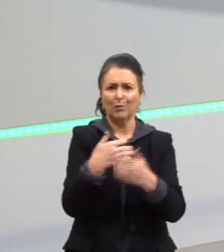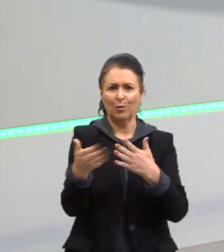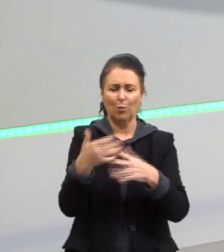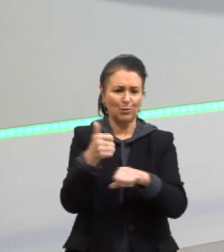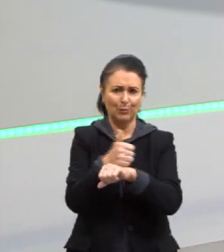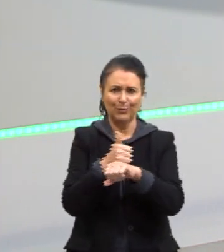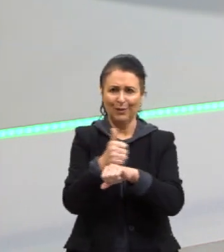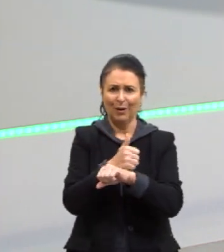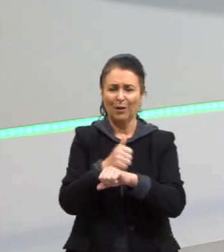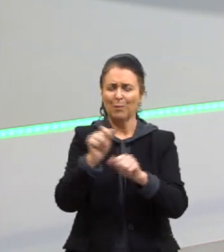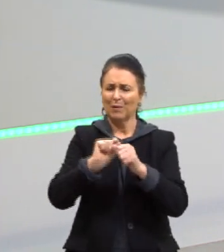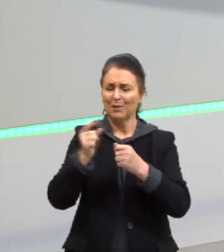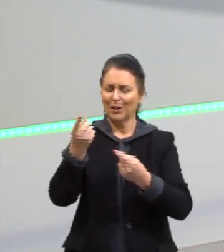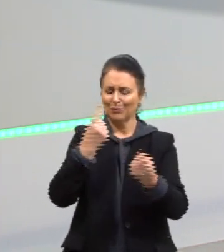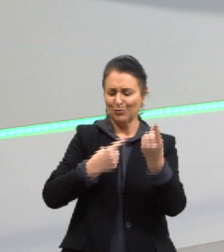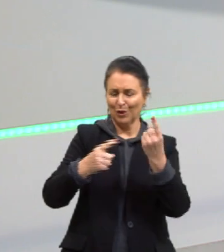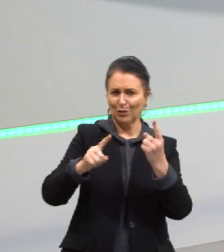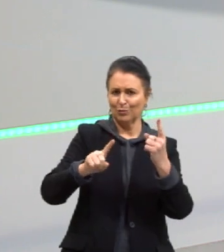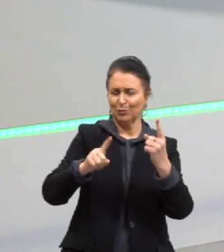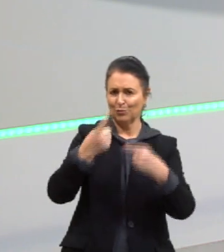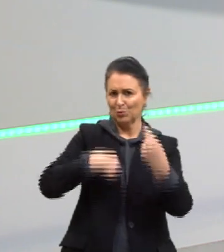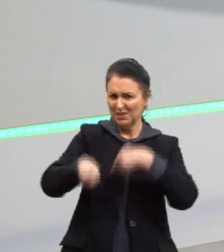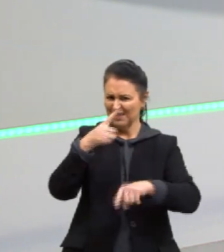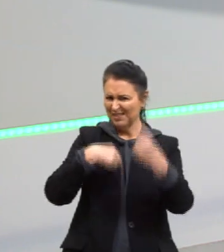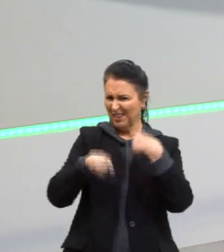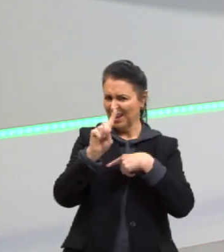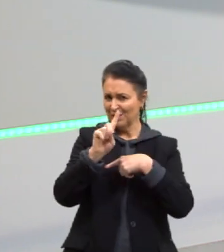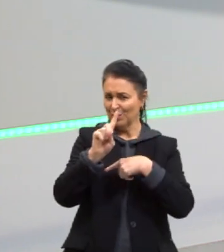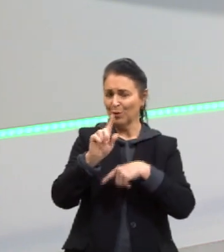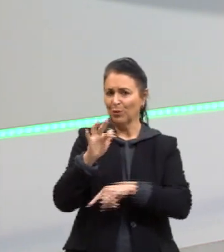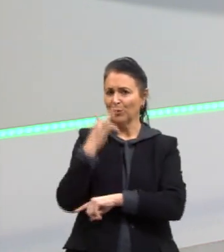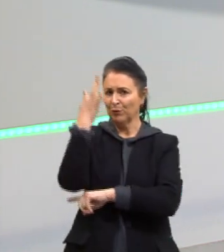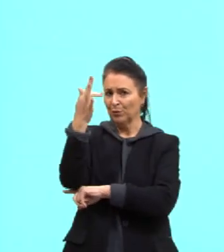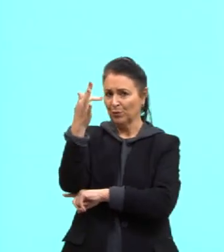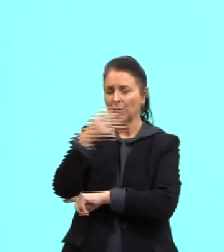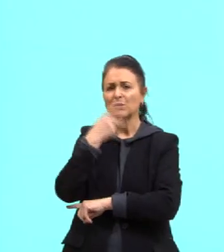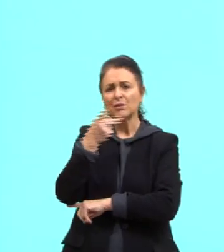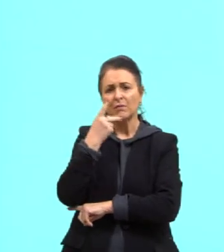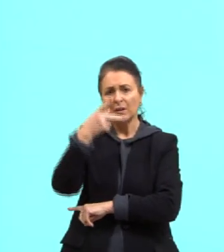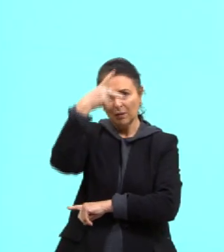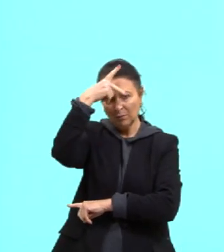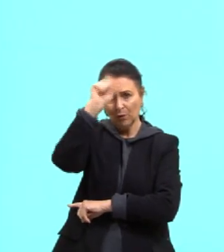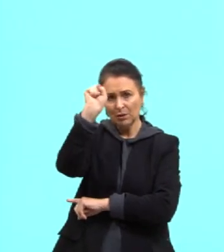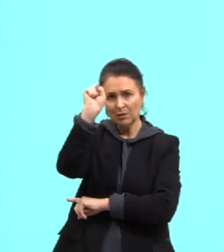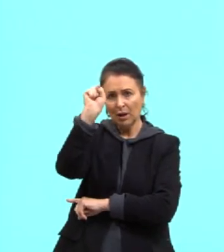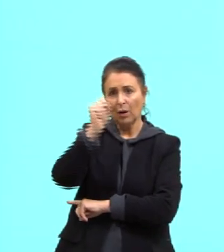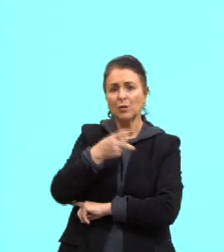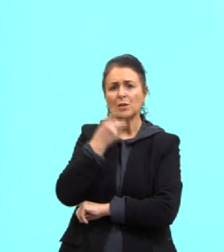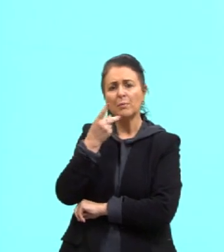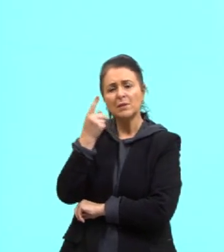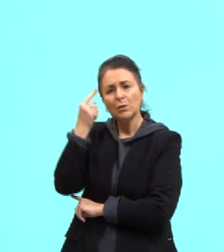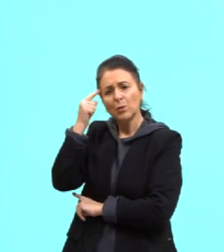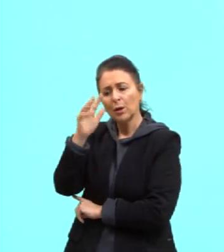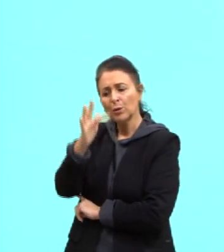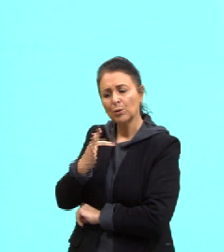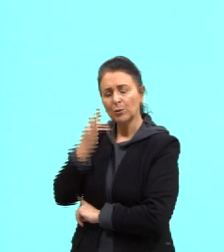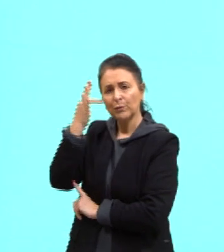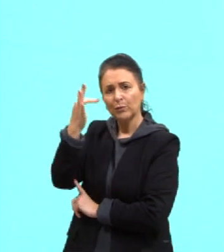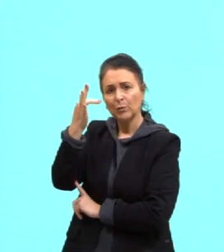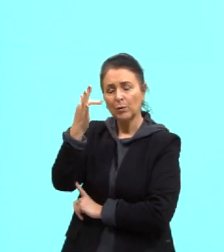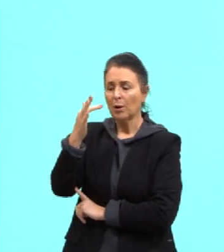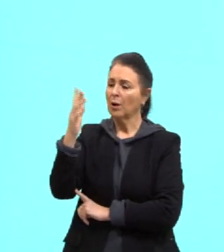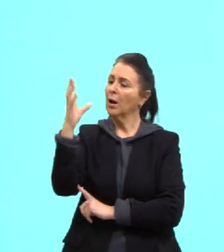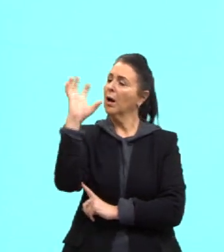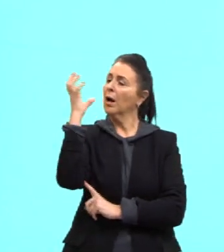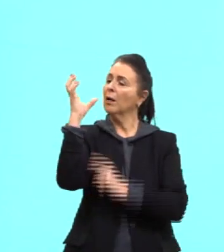sucesso, para fazer alguma coisa no futuro. Então, quando a gente está falando em potencial, a gente está pensando no quê? No futuro. Qual é o futuro dessa maçã